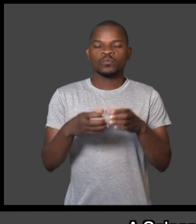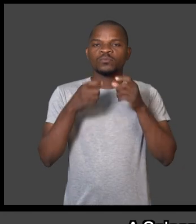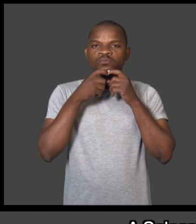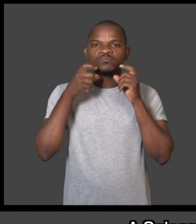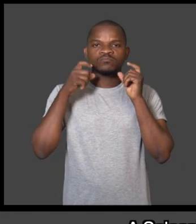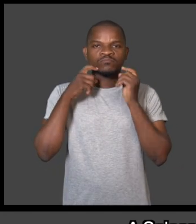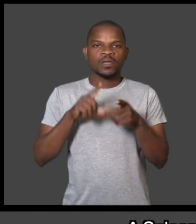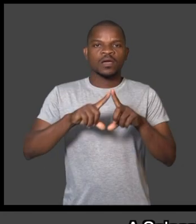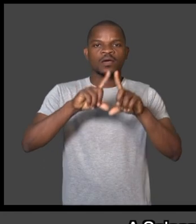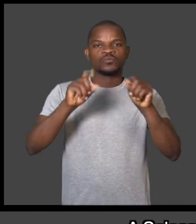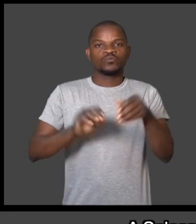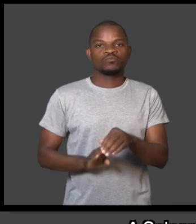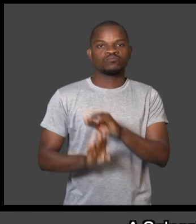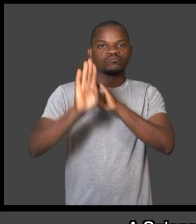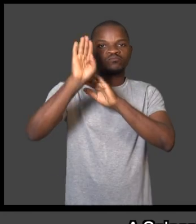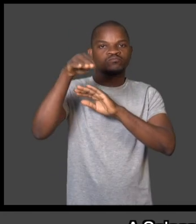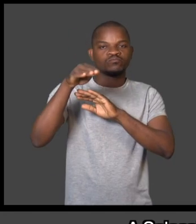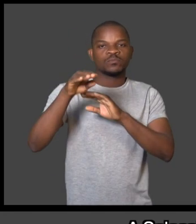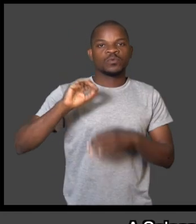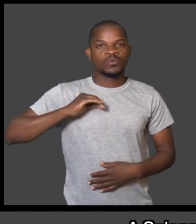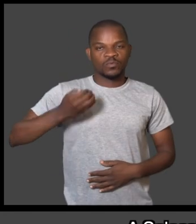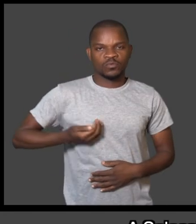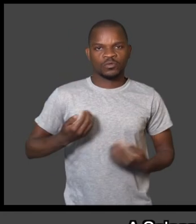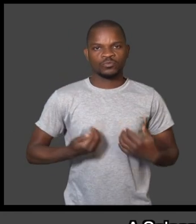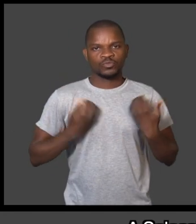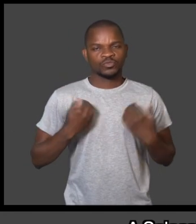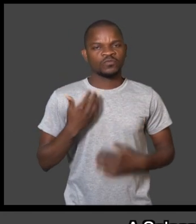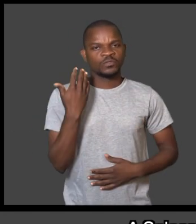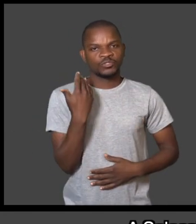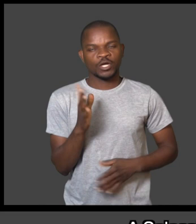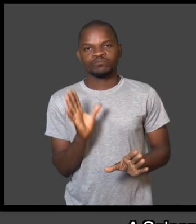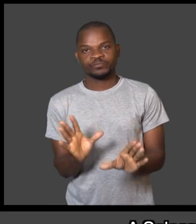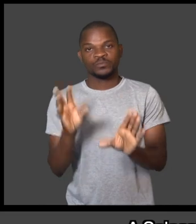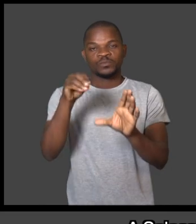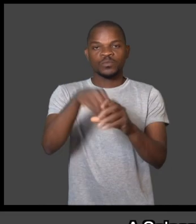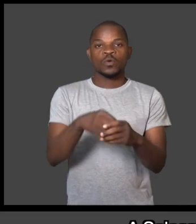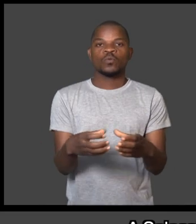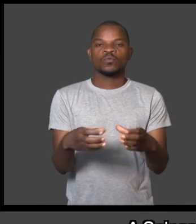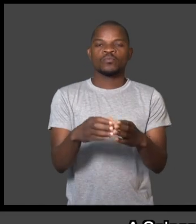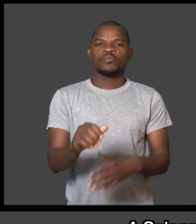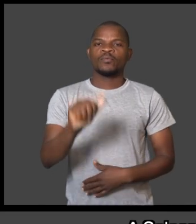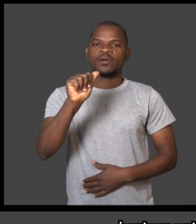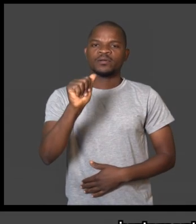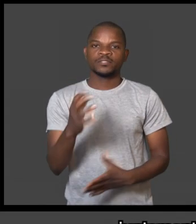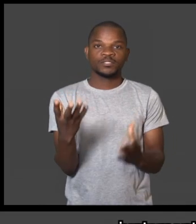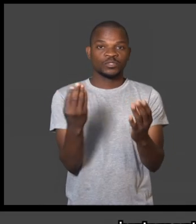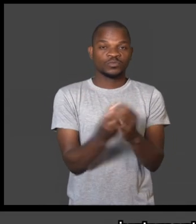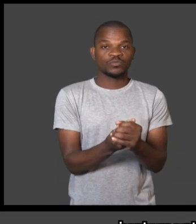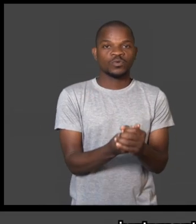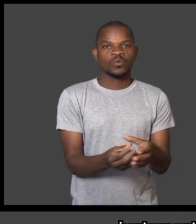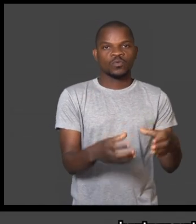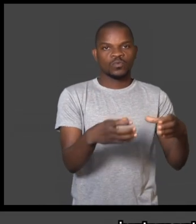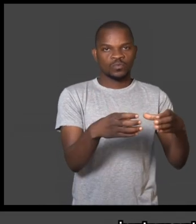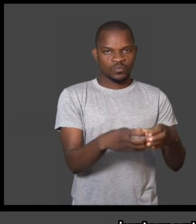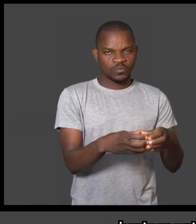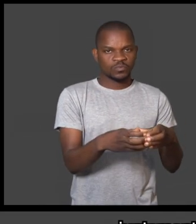A seleção moçambicana de basquetebol sênior feminino ficou enquadrada no grupo A, juntamente